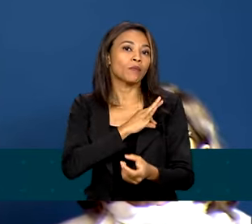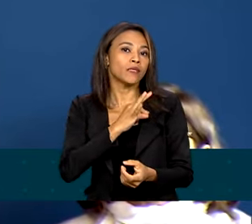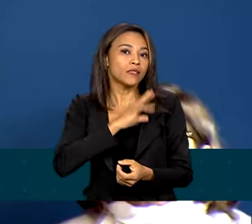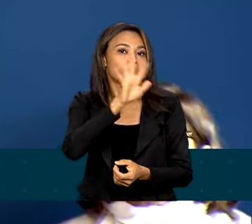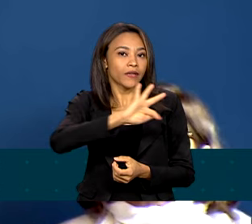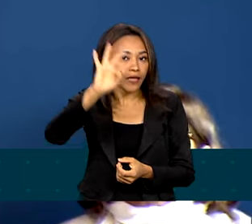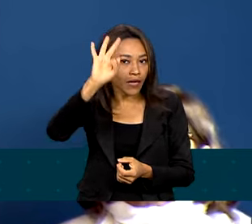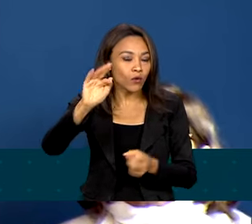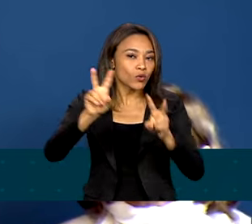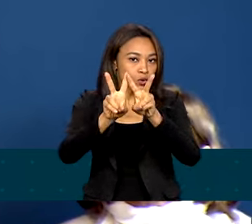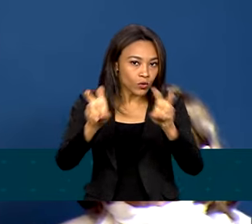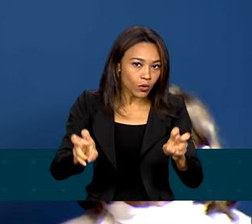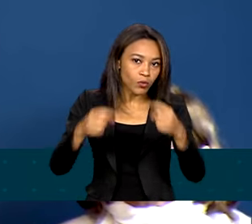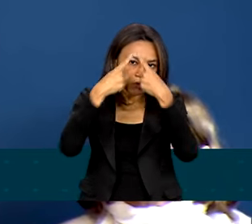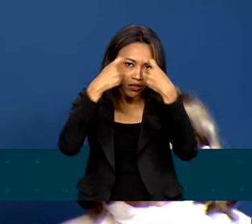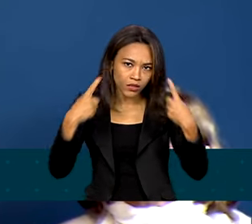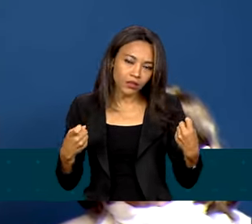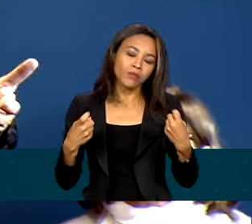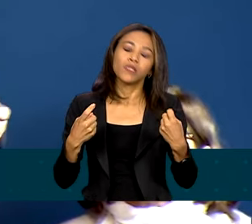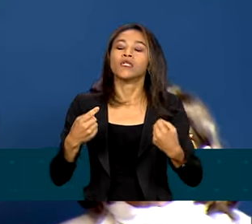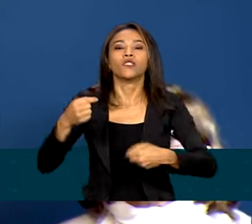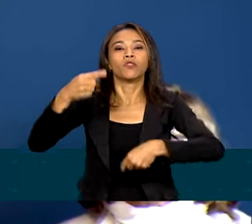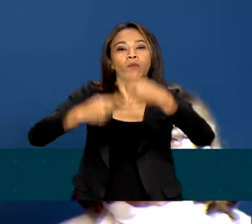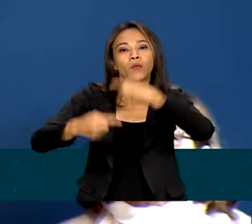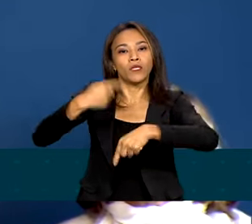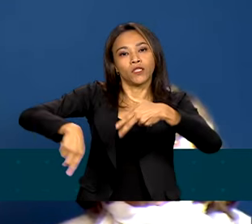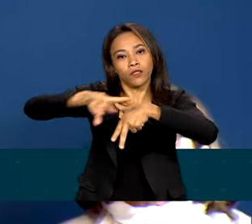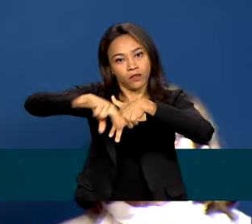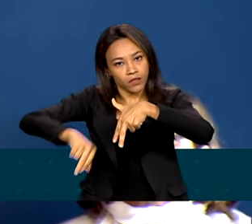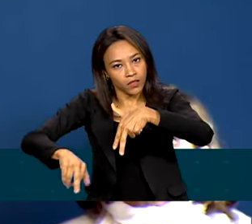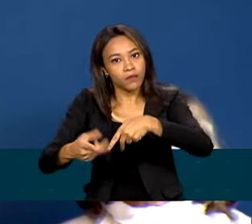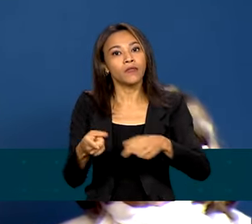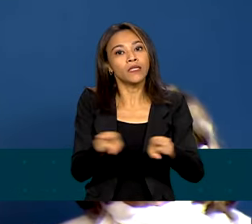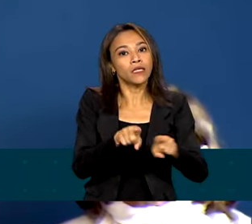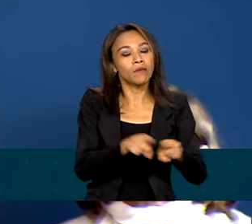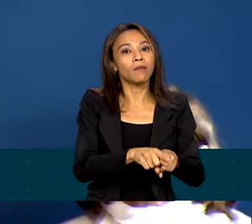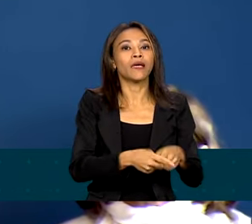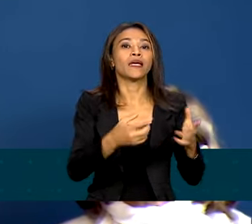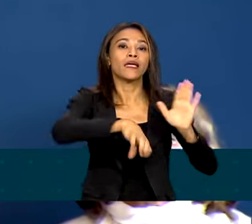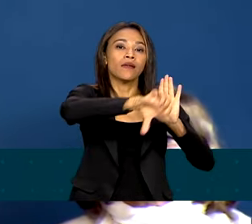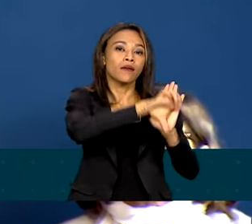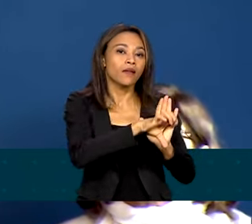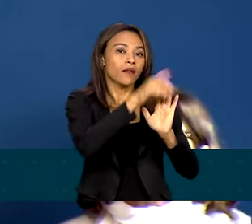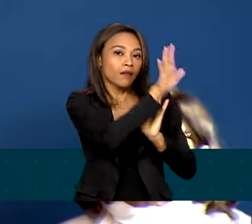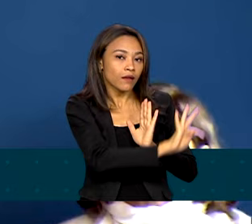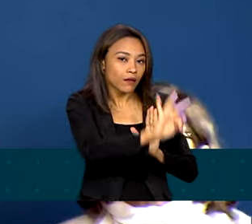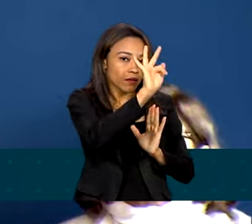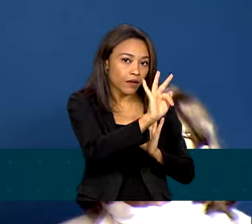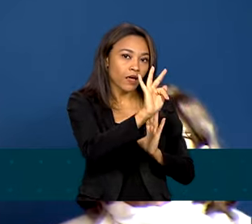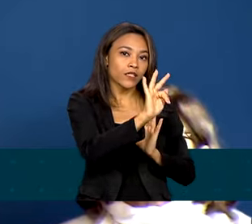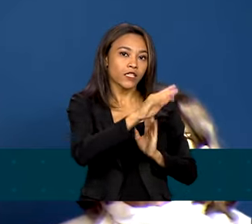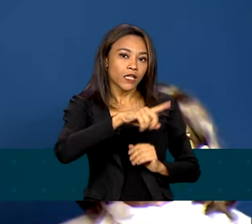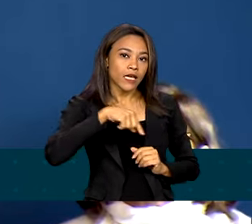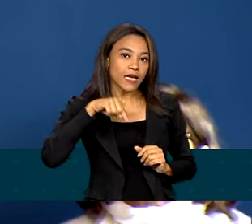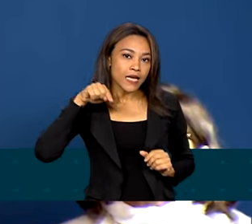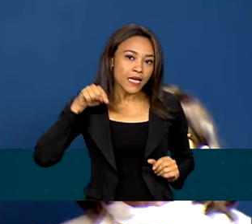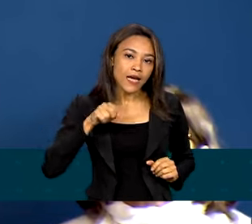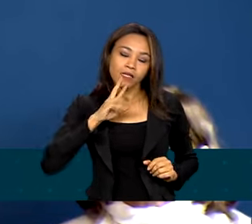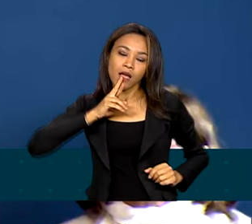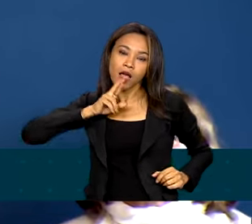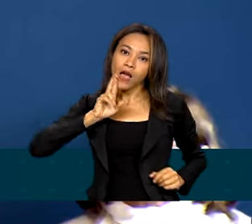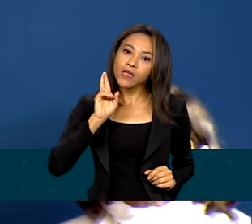violência política de gênero como também crimes federais e, com isso, nós concentrarmos essa resposta